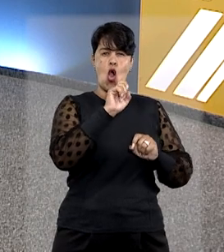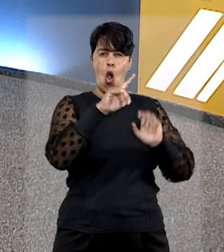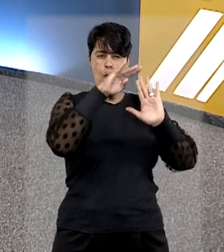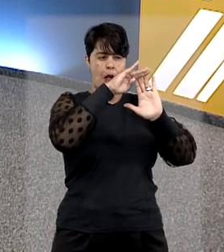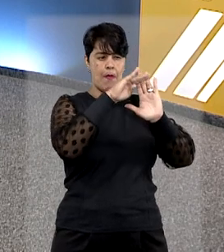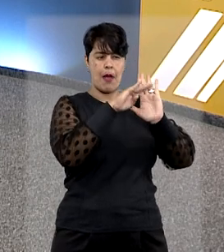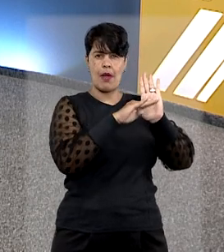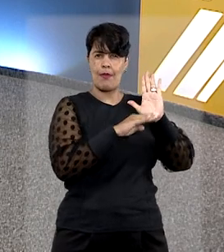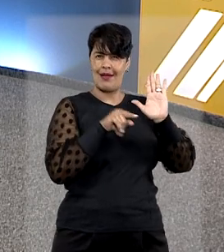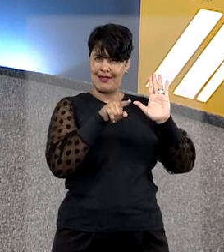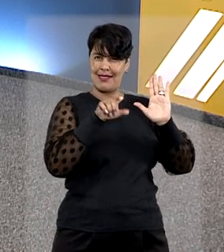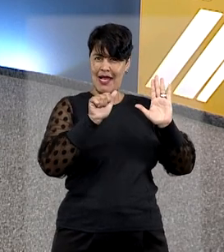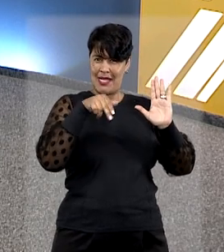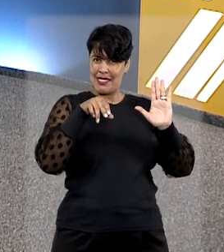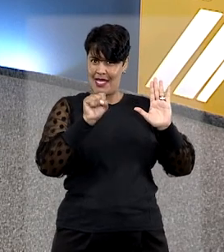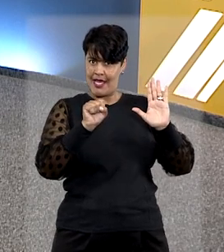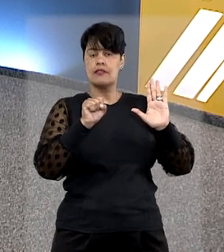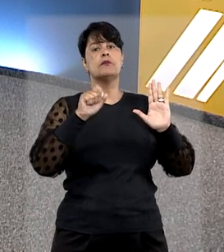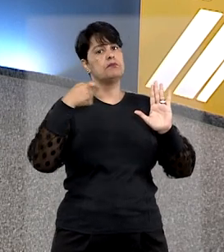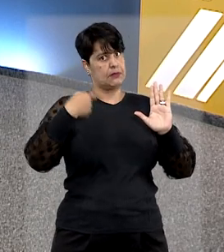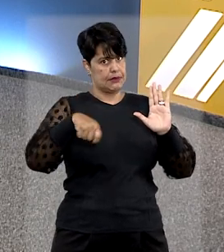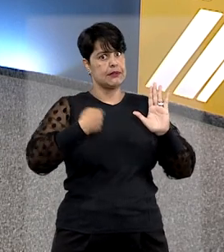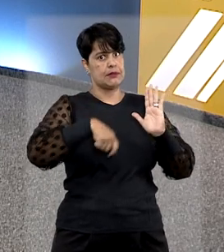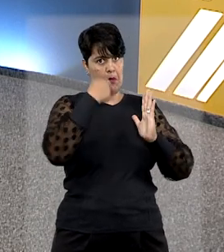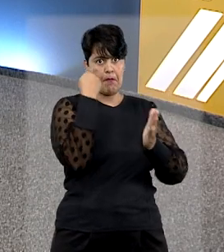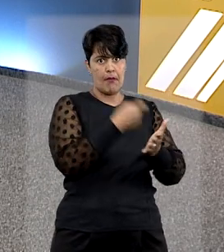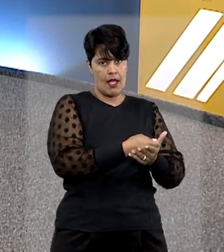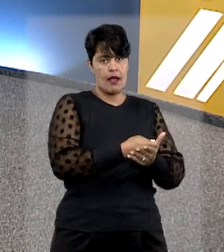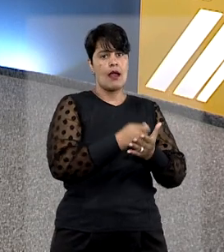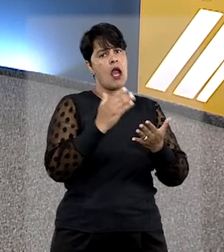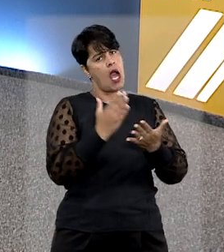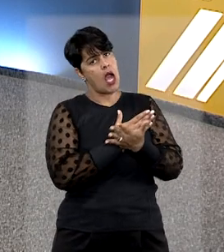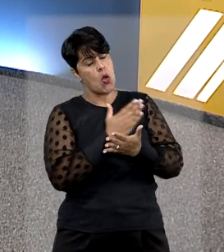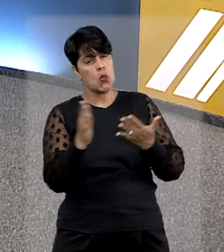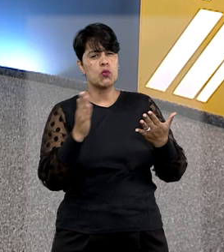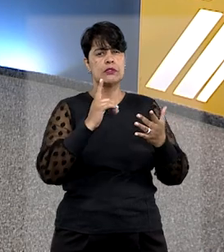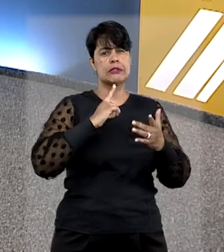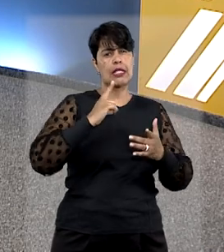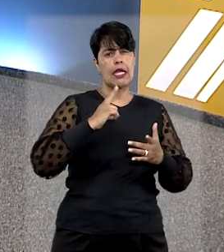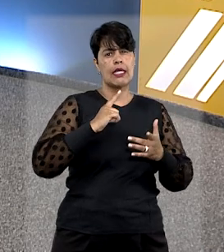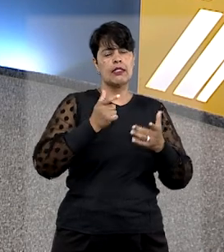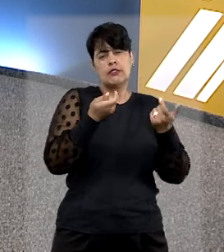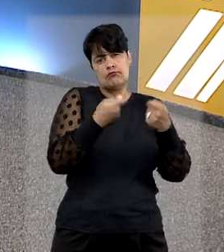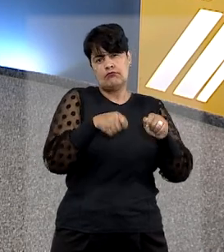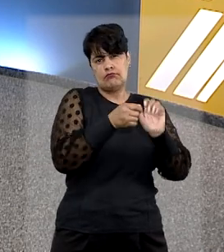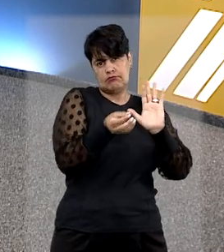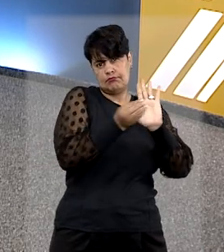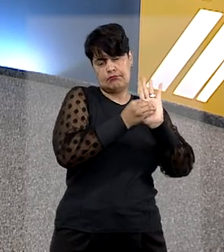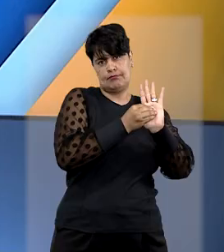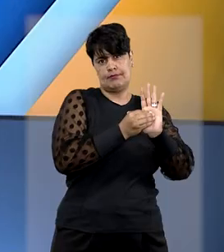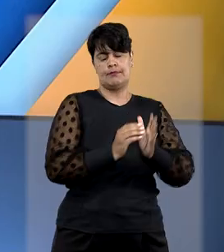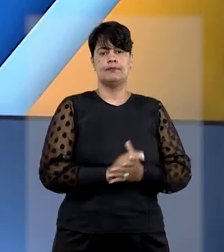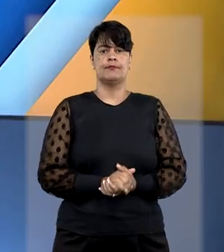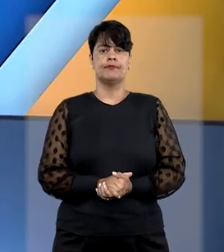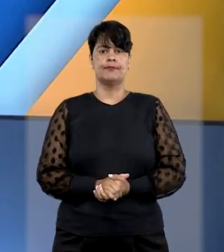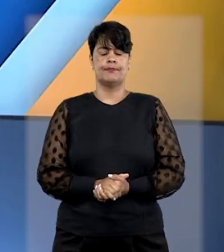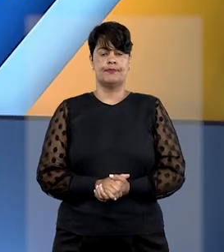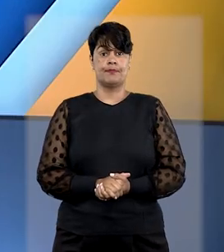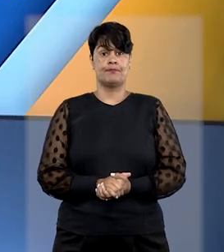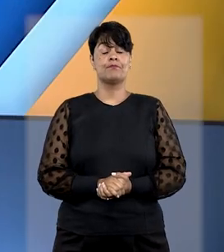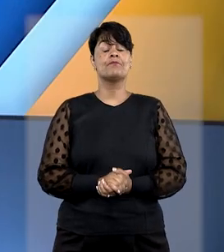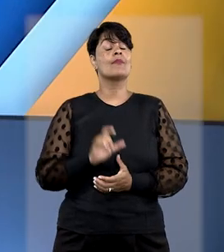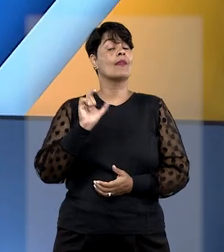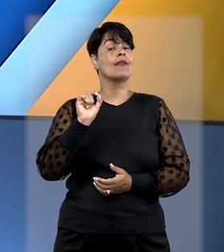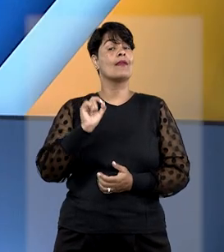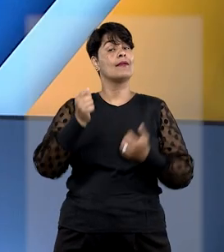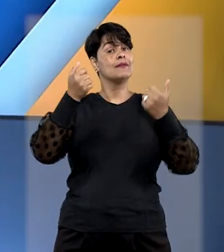taxativo, com possibilidades de cobertura de procedimentos não previstos na lista. Quem explica